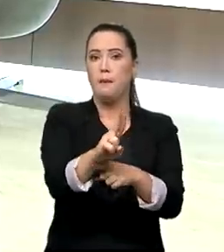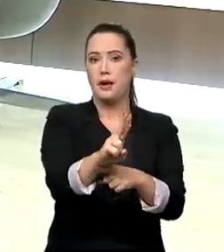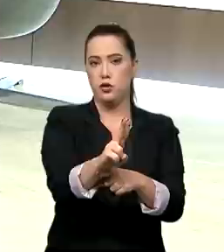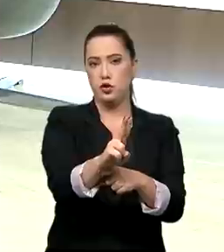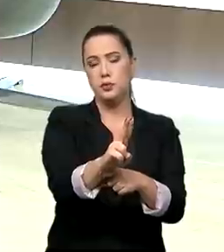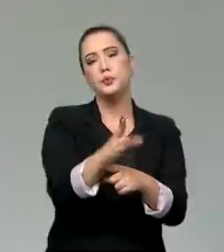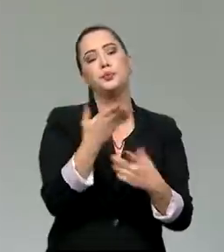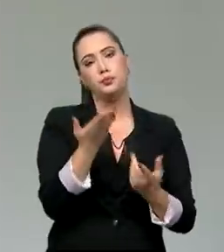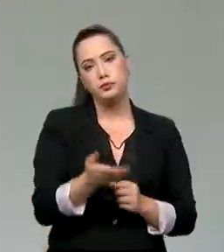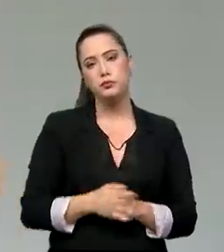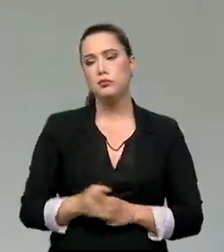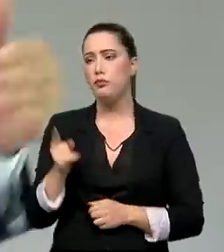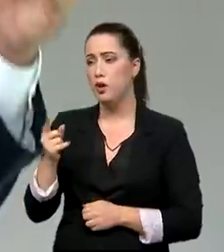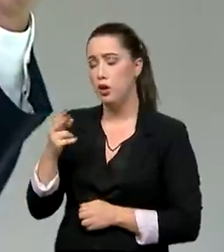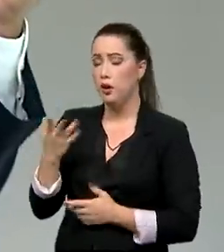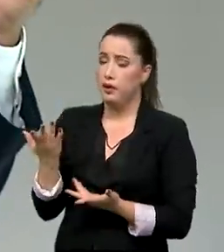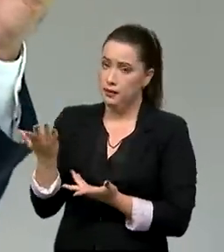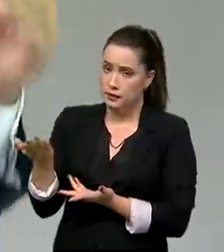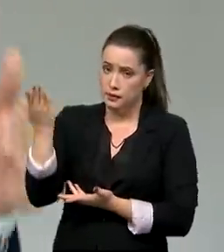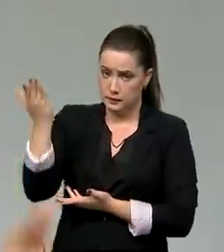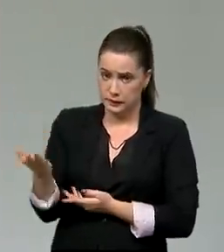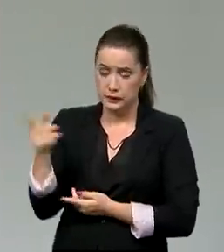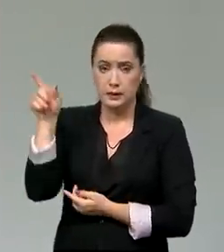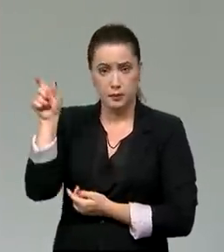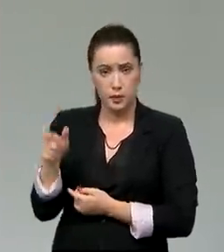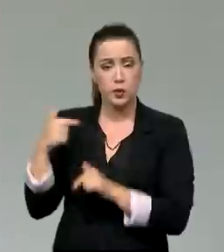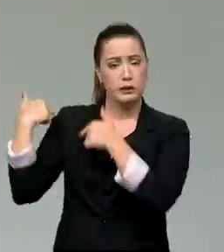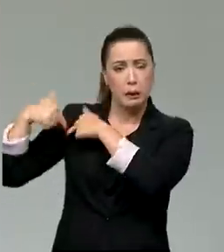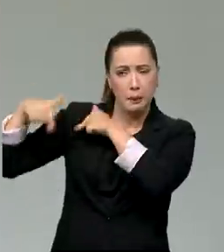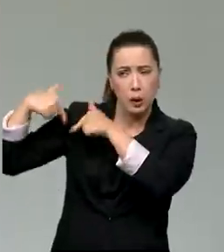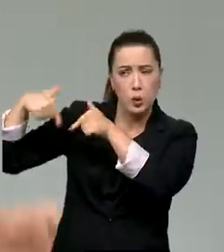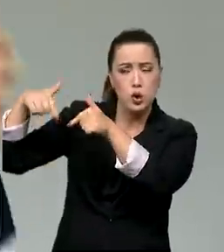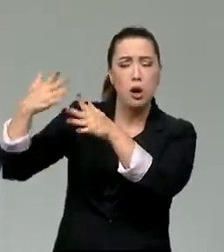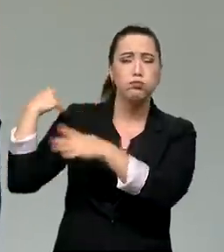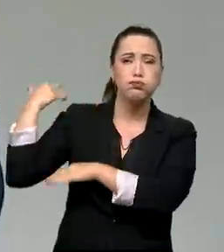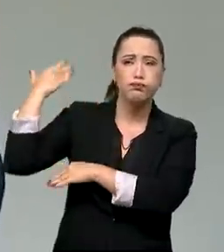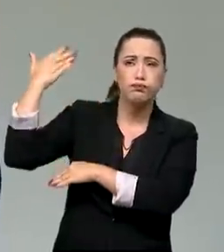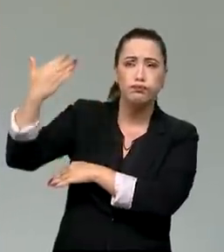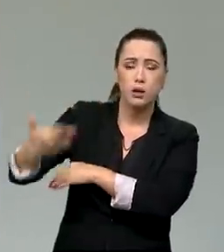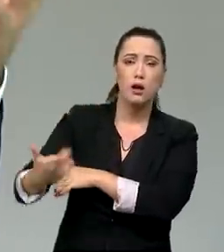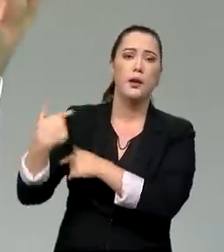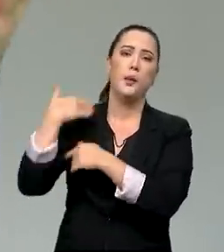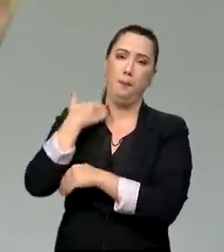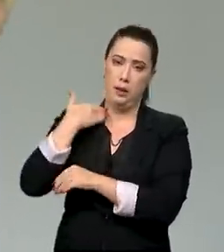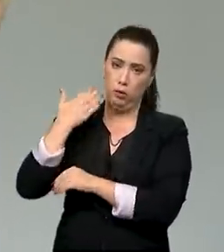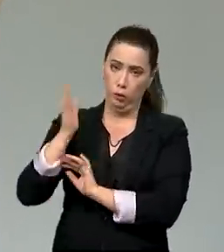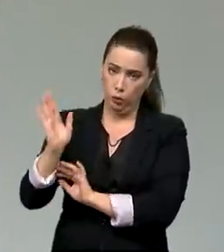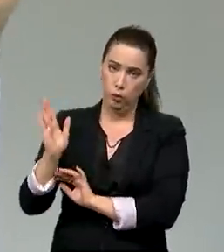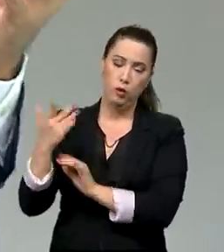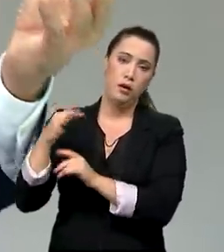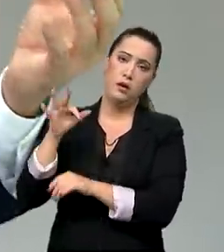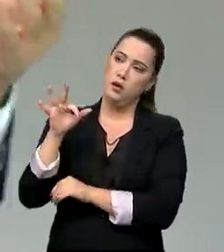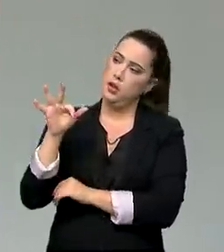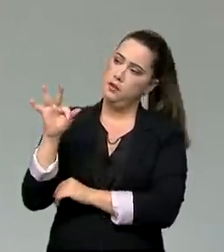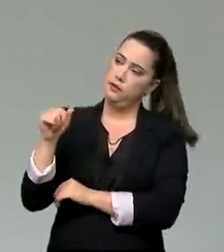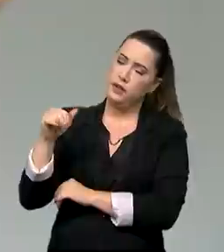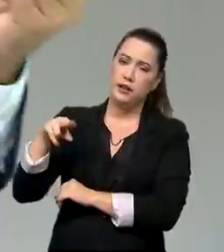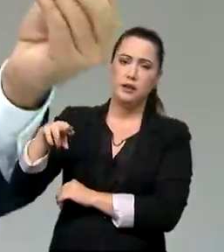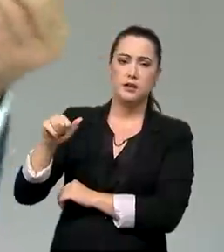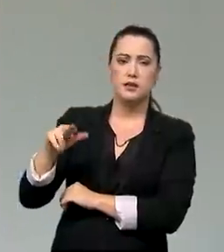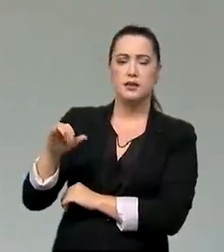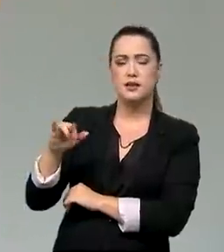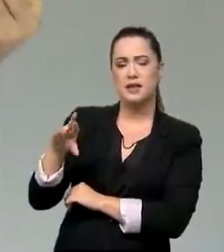mercado financeiro, teve a trajetória no mercado financeiro. No Brasil, existe alguma outra instituição financeira que